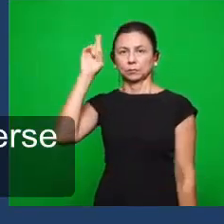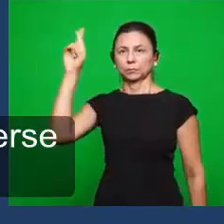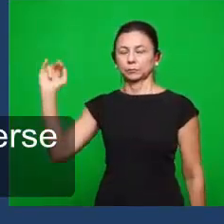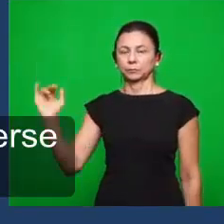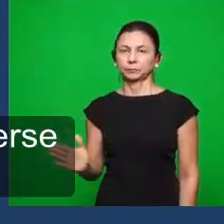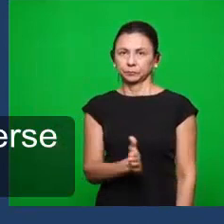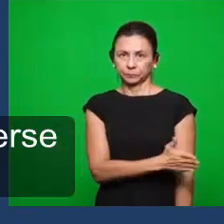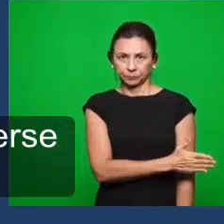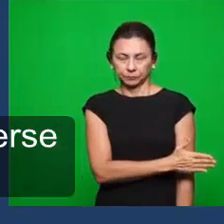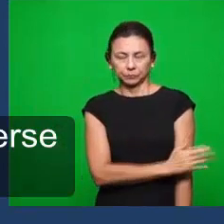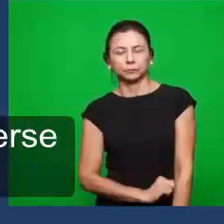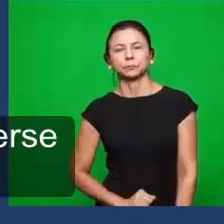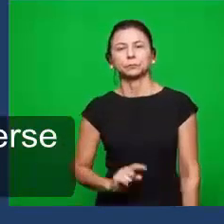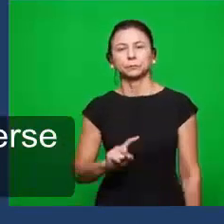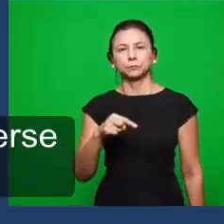seguinte...